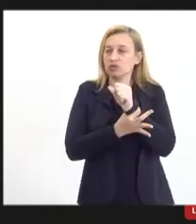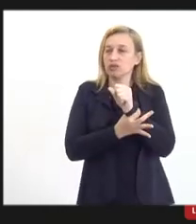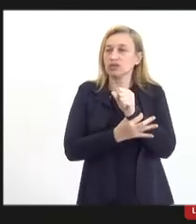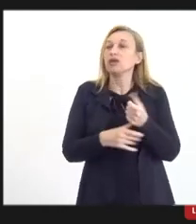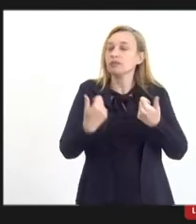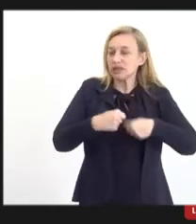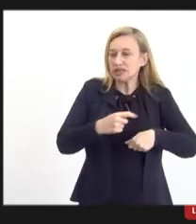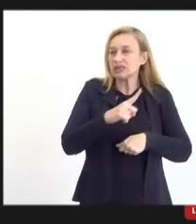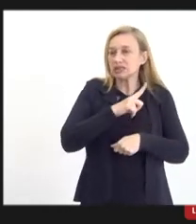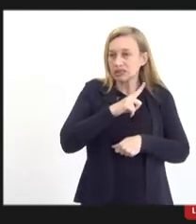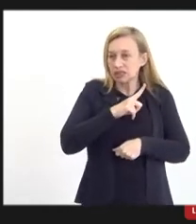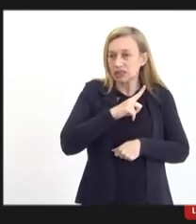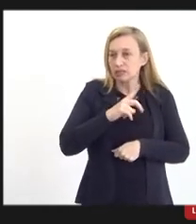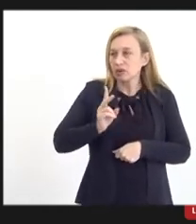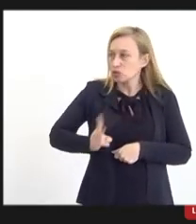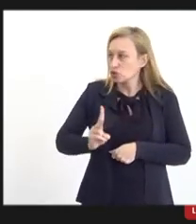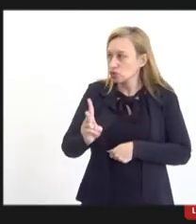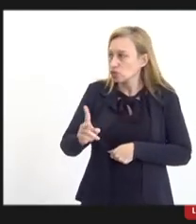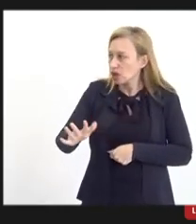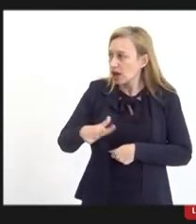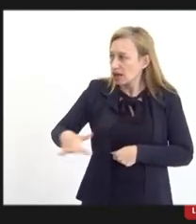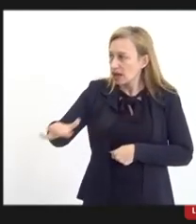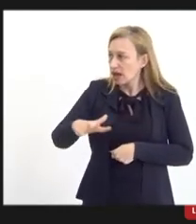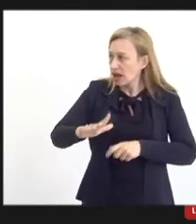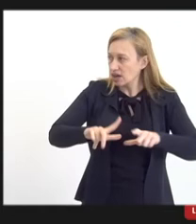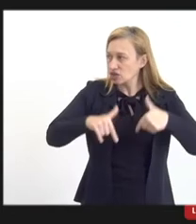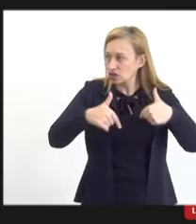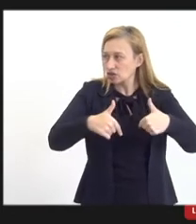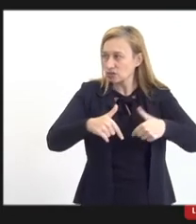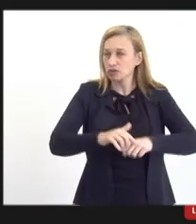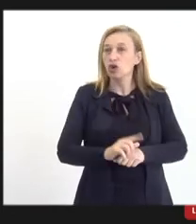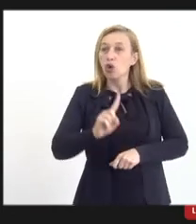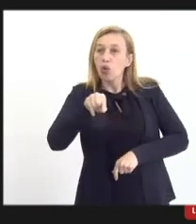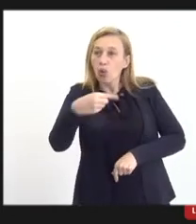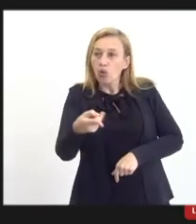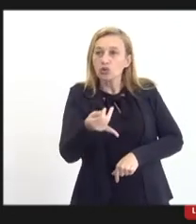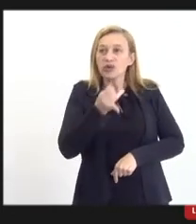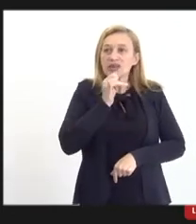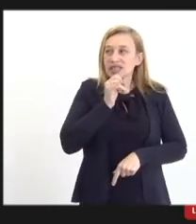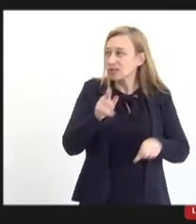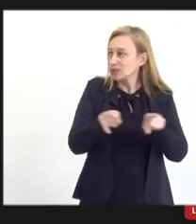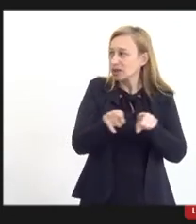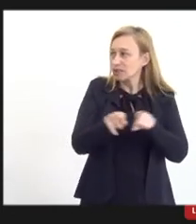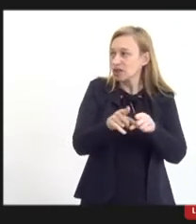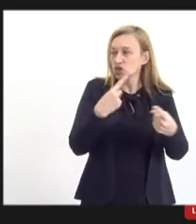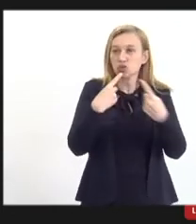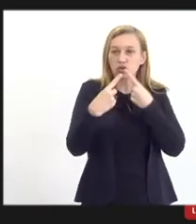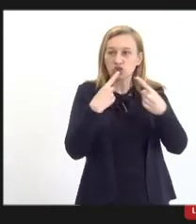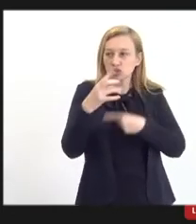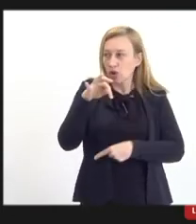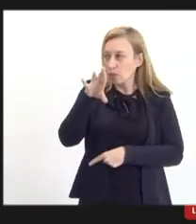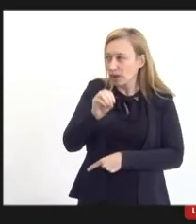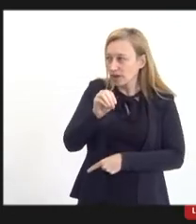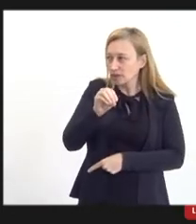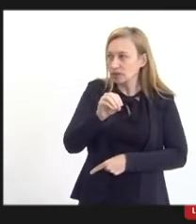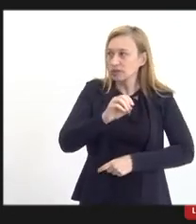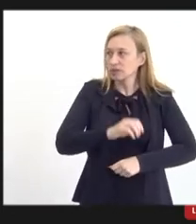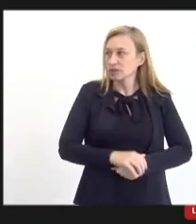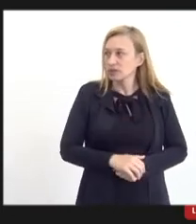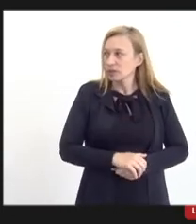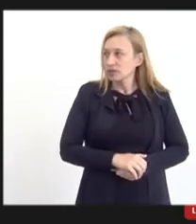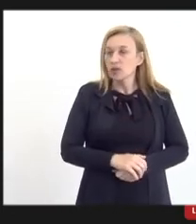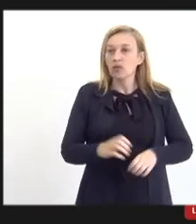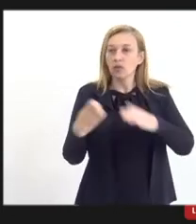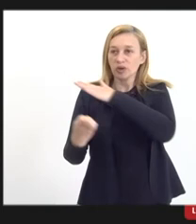ter para manter a unidade dele funcionando. Outro exemplo que discutimos também, Alberto, quanto é que uma empresa